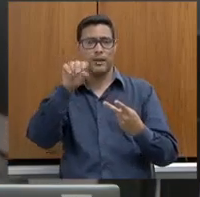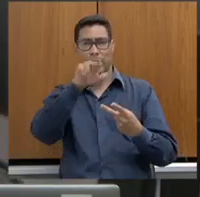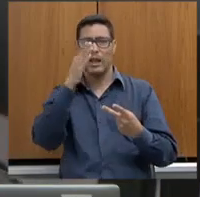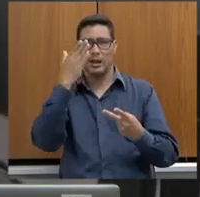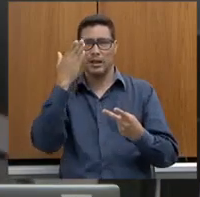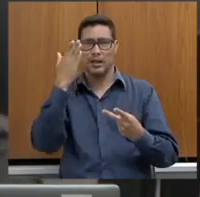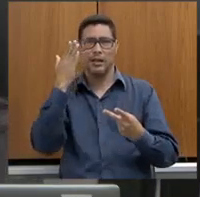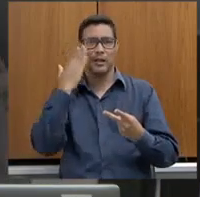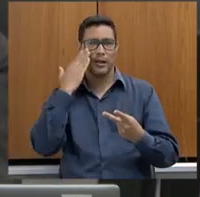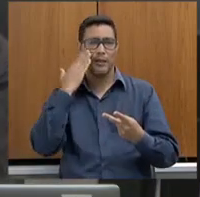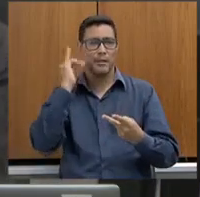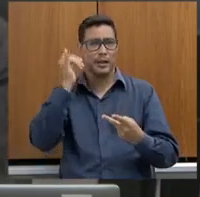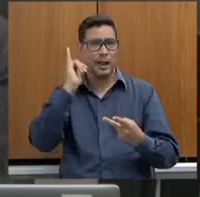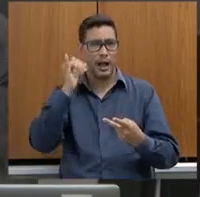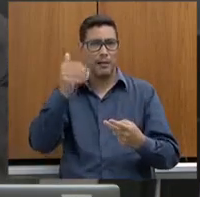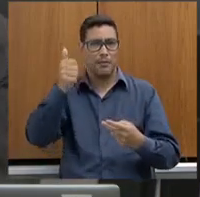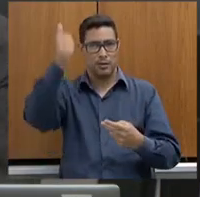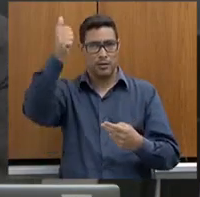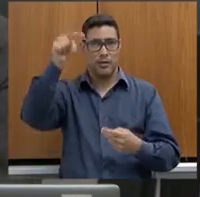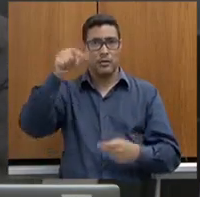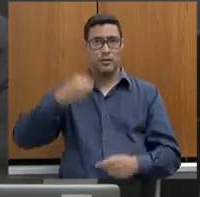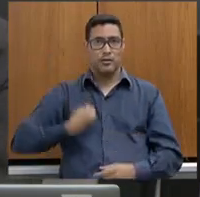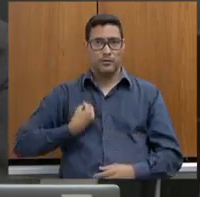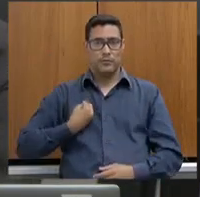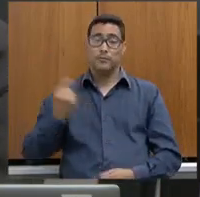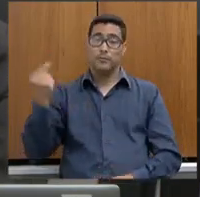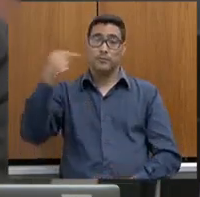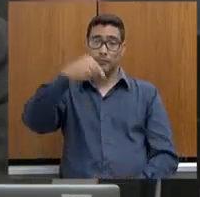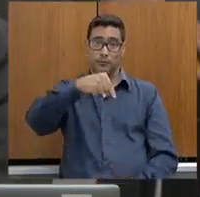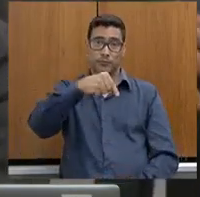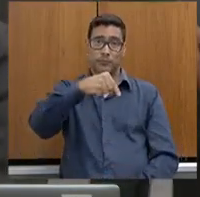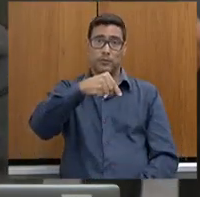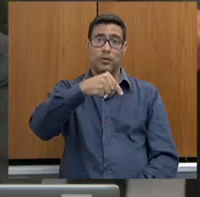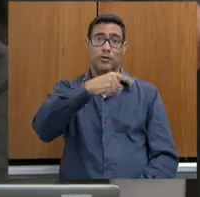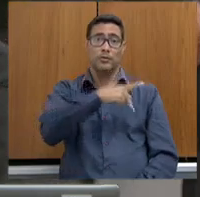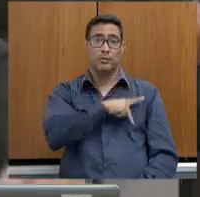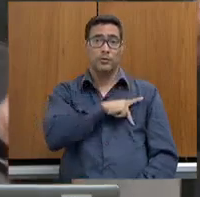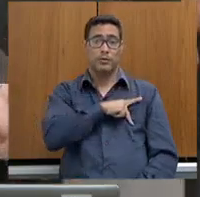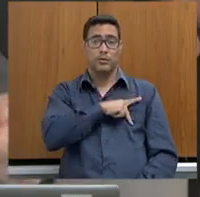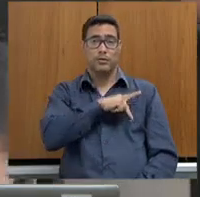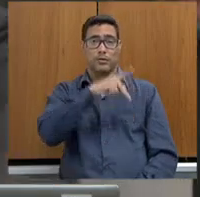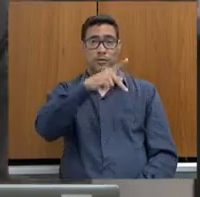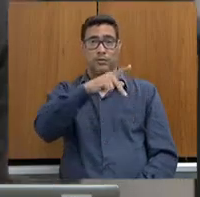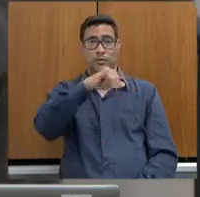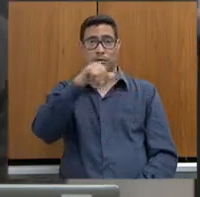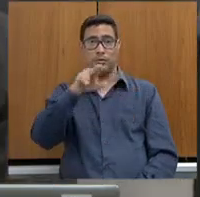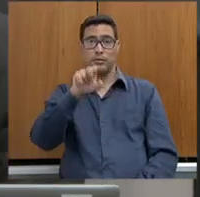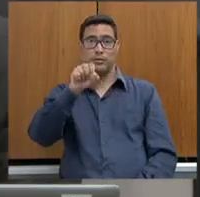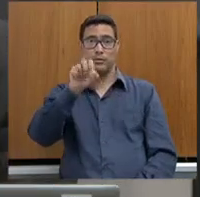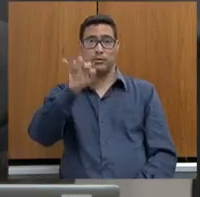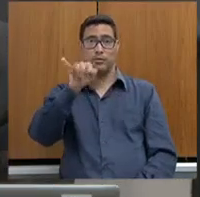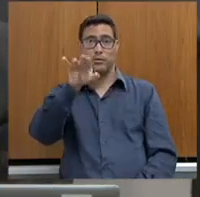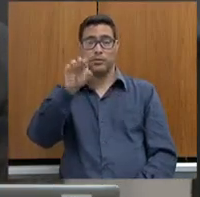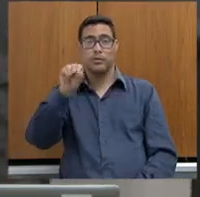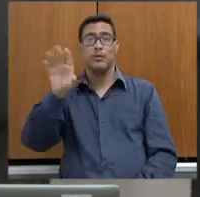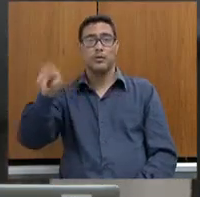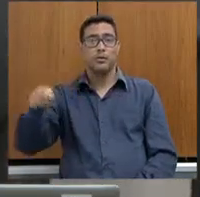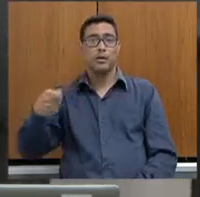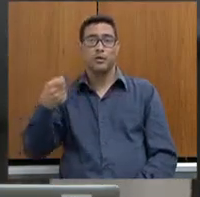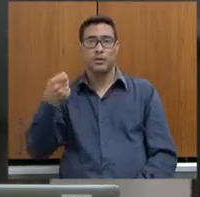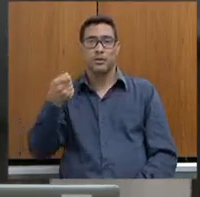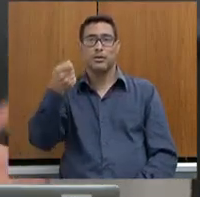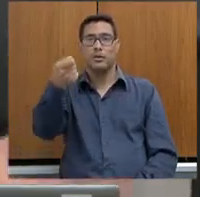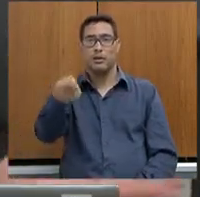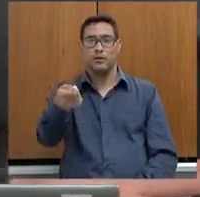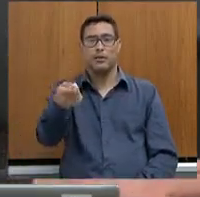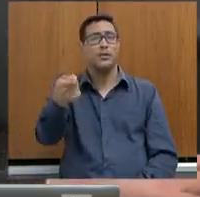melhor, porque ele estava lá, caminhou até a promotoria de justiça, pegou a chave da prefeitura e foi lá, e falou, entregar o promotor, entregar a